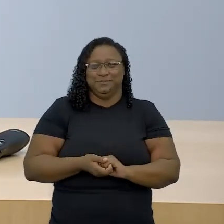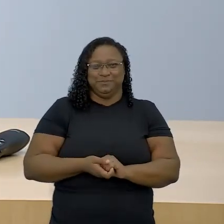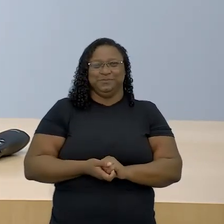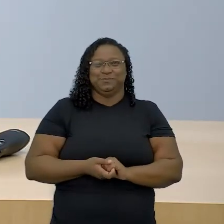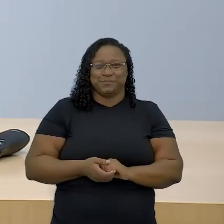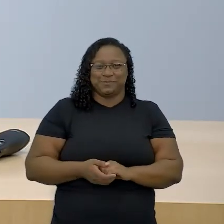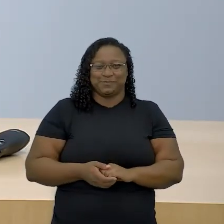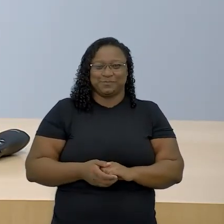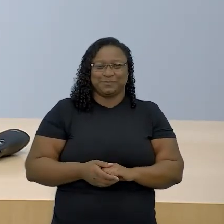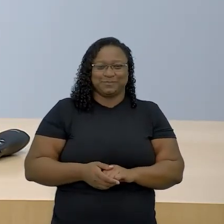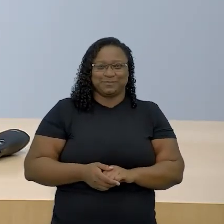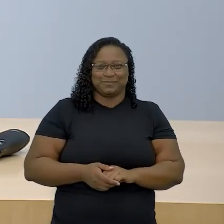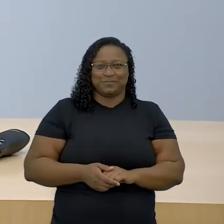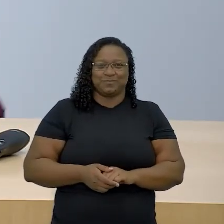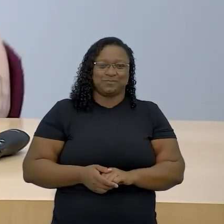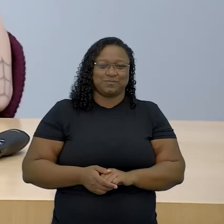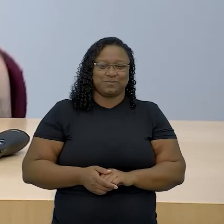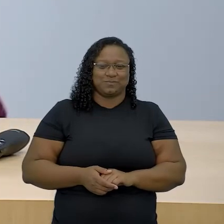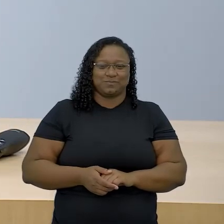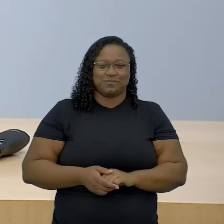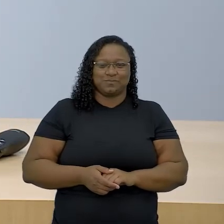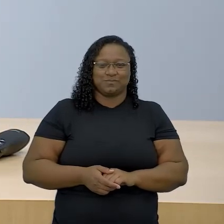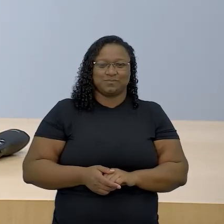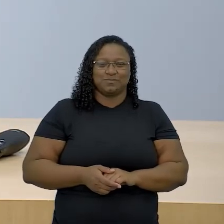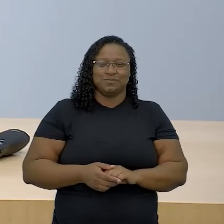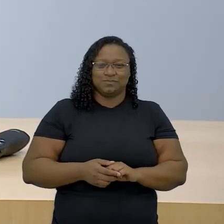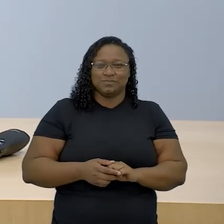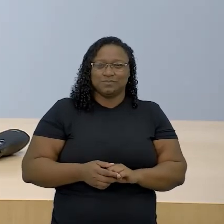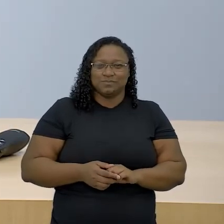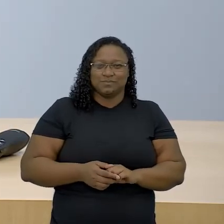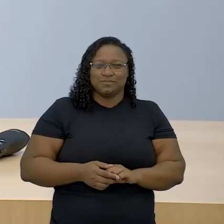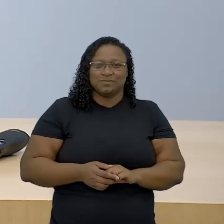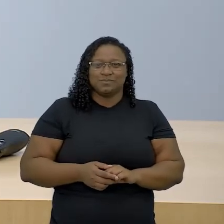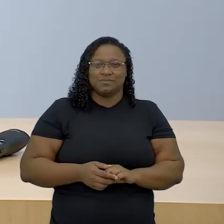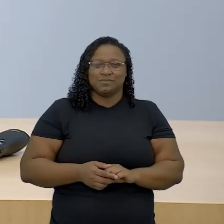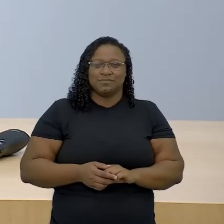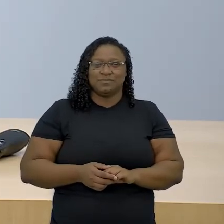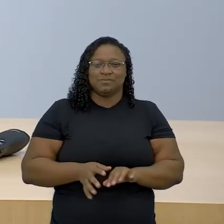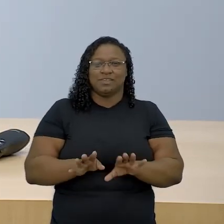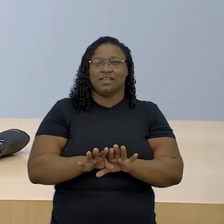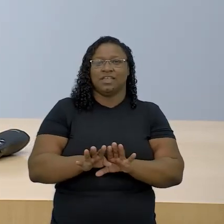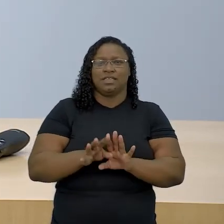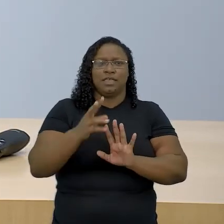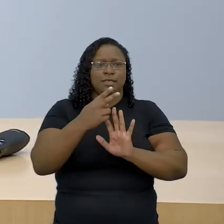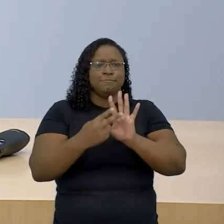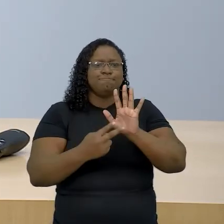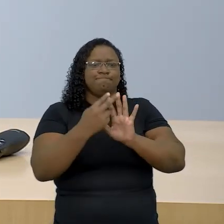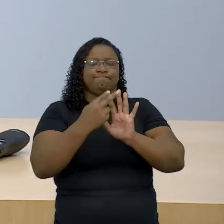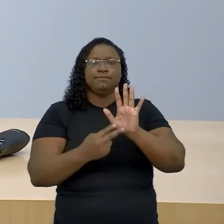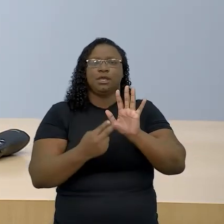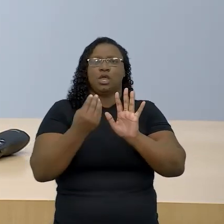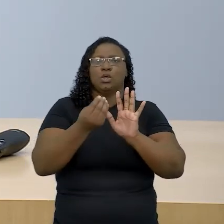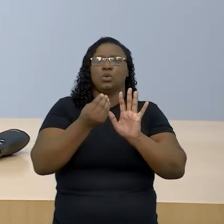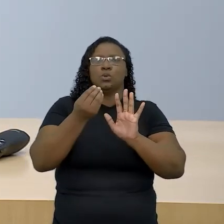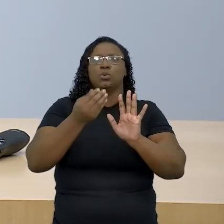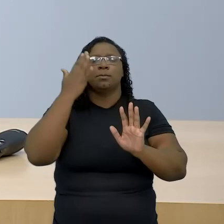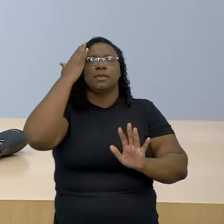certamente a gente pode assistir esse filme com os olhos de quem acabou de ter uma aula sobre necropolítica,